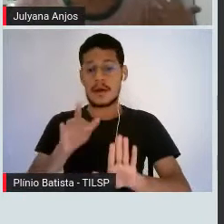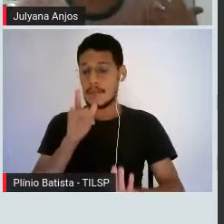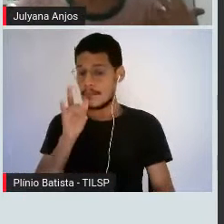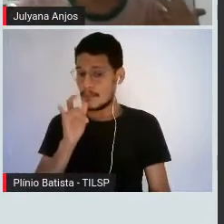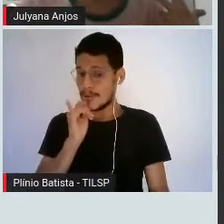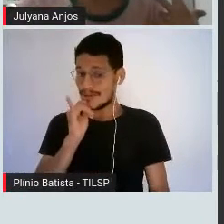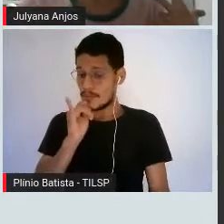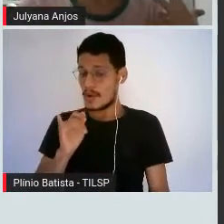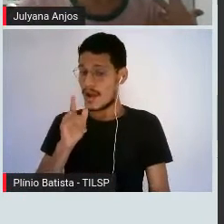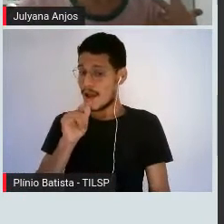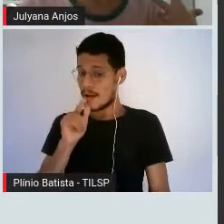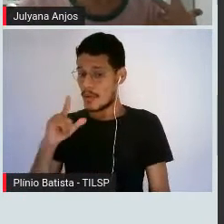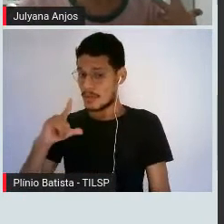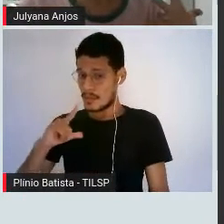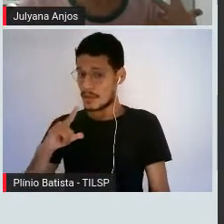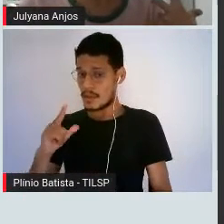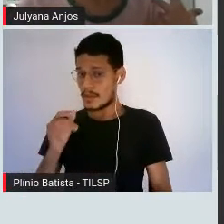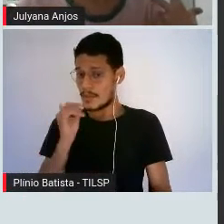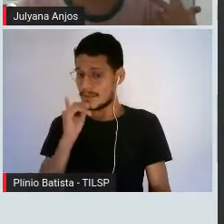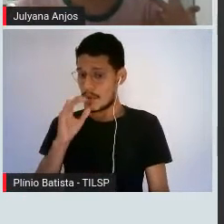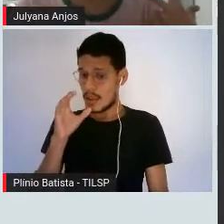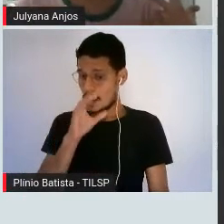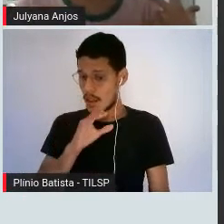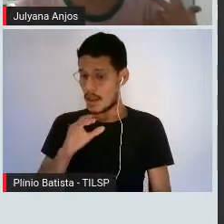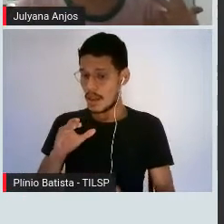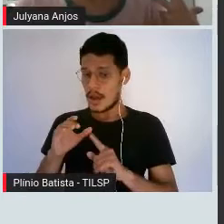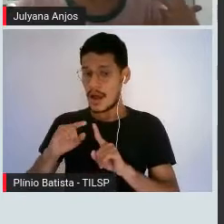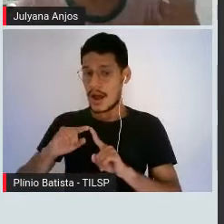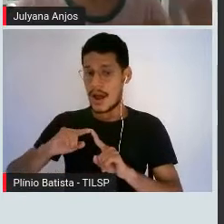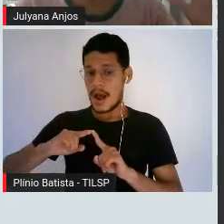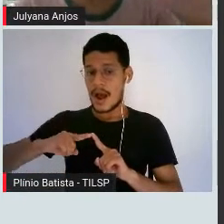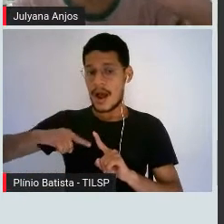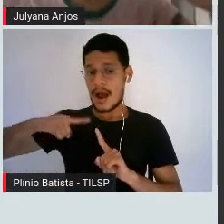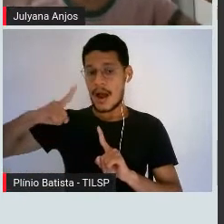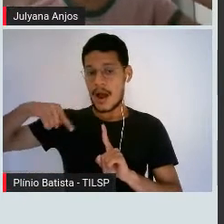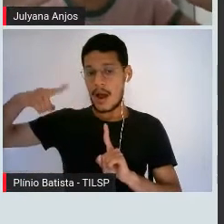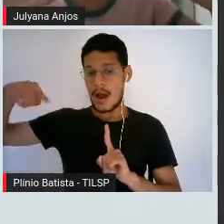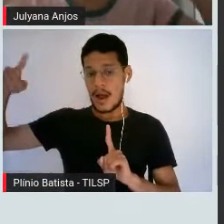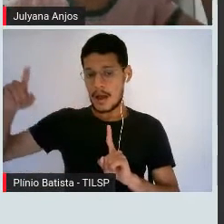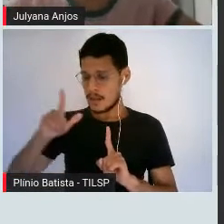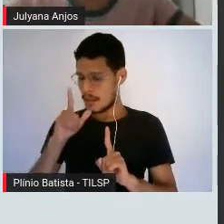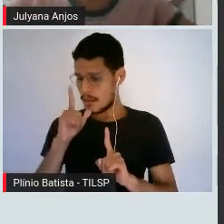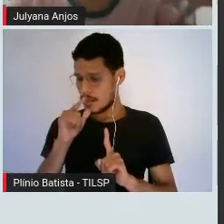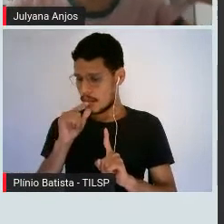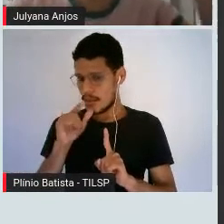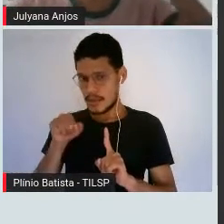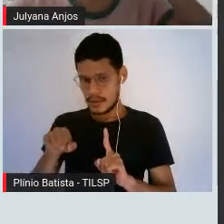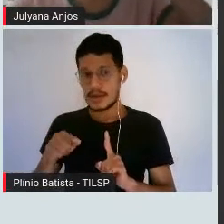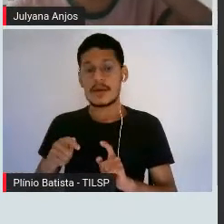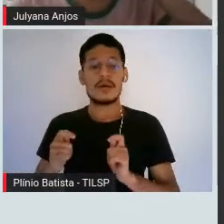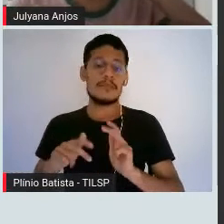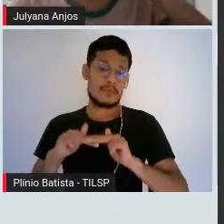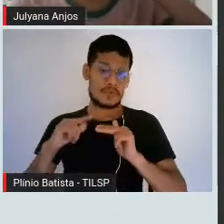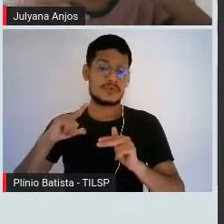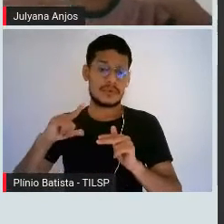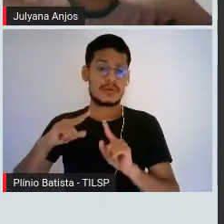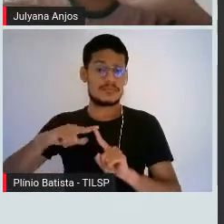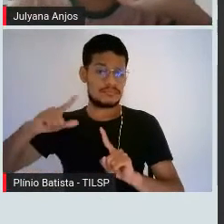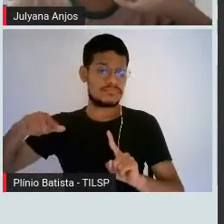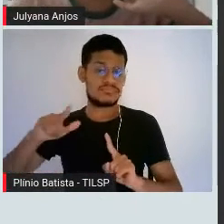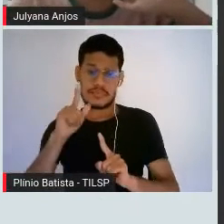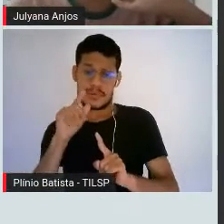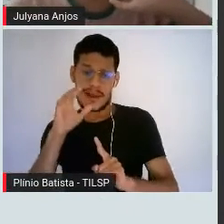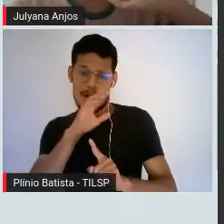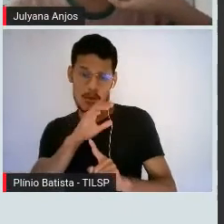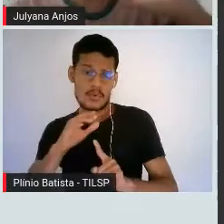muito alto, tá certo? Por causa disso, ele tem um elevado calor específico, ela